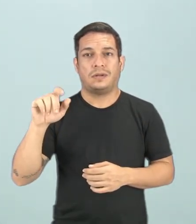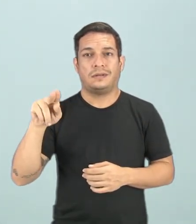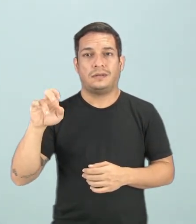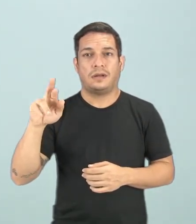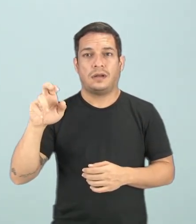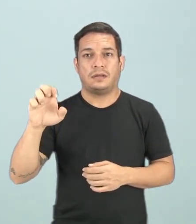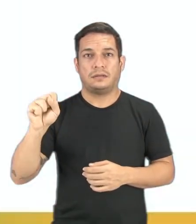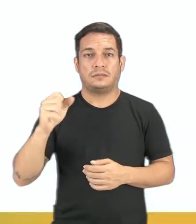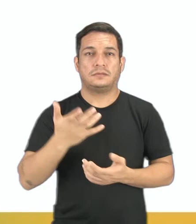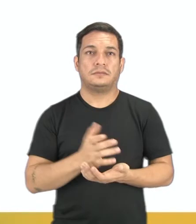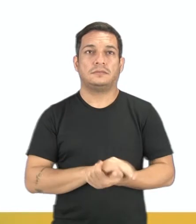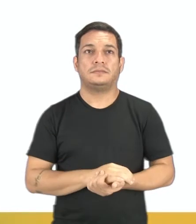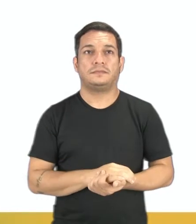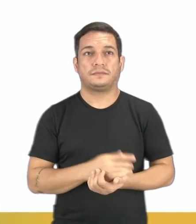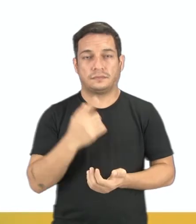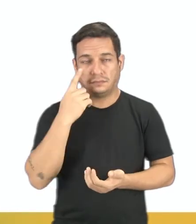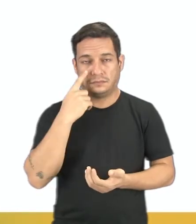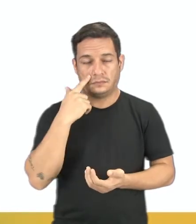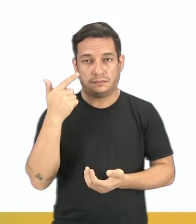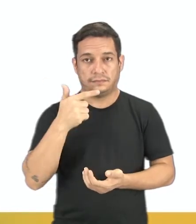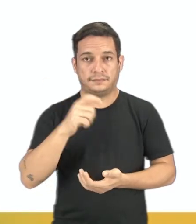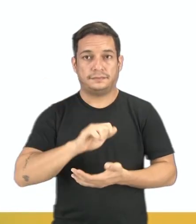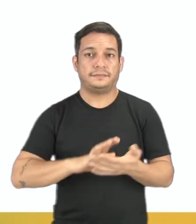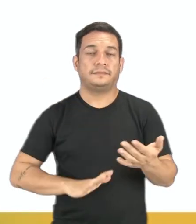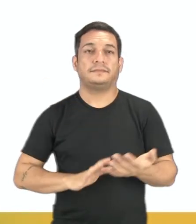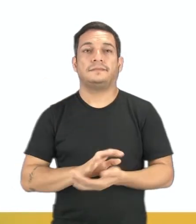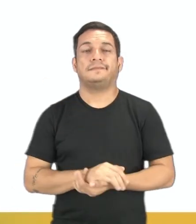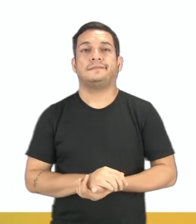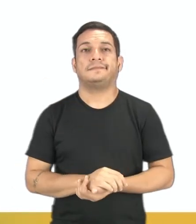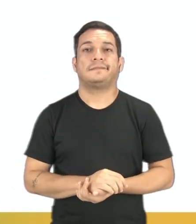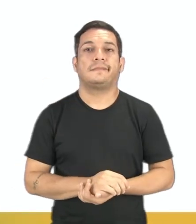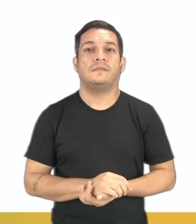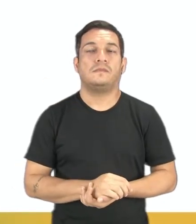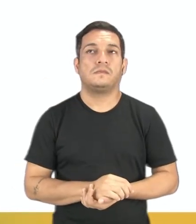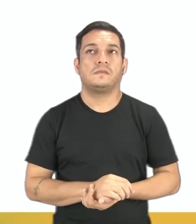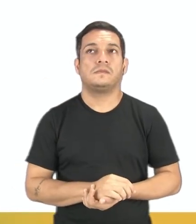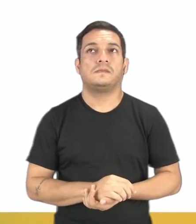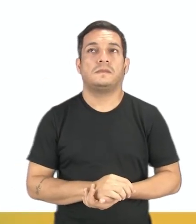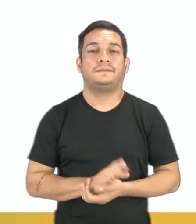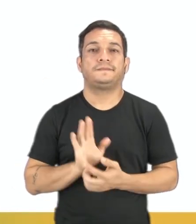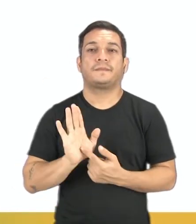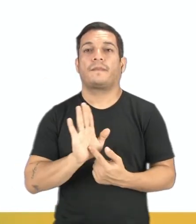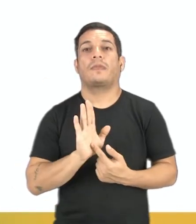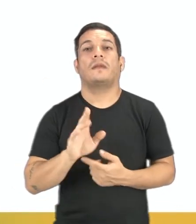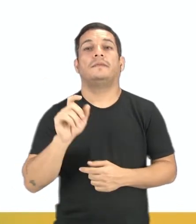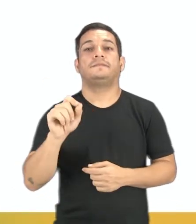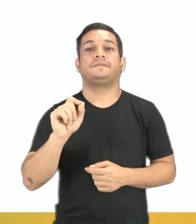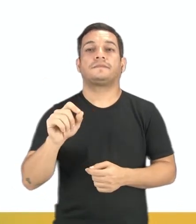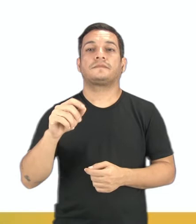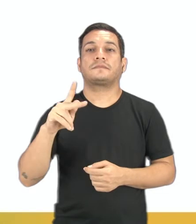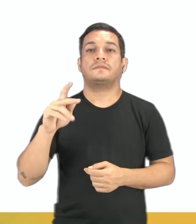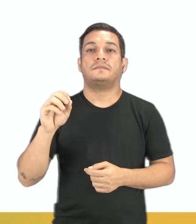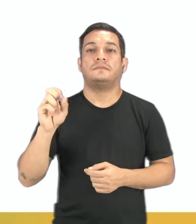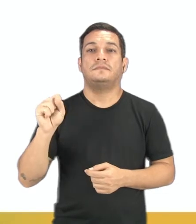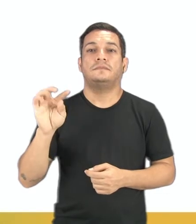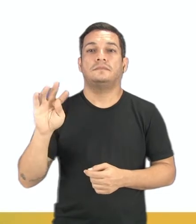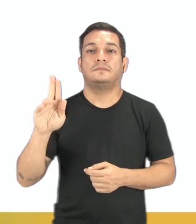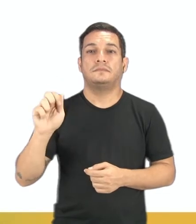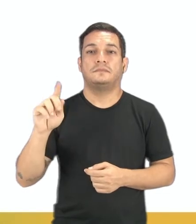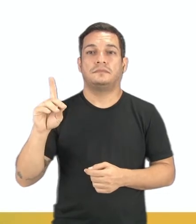Certo? Vamos à nossa segunda exercitando para trabalhar aqueles postulados que foram